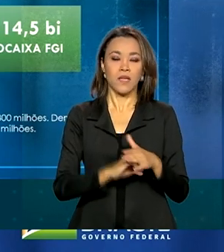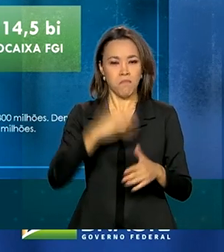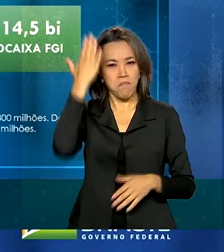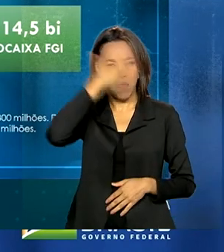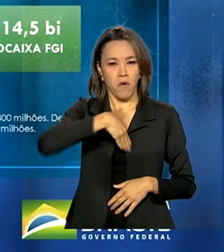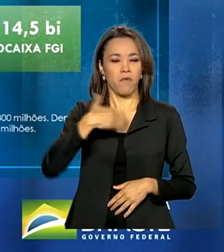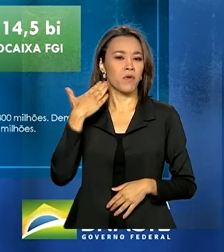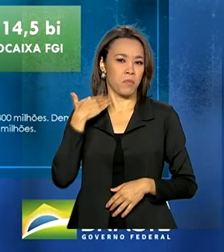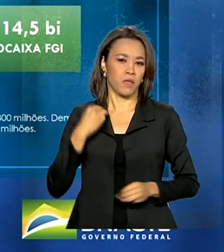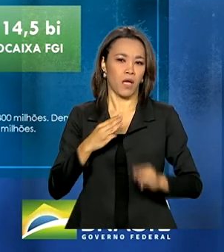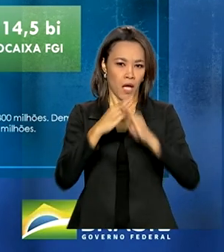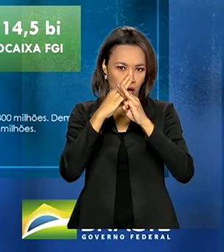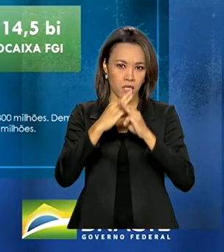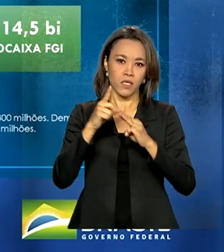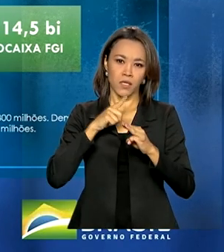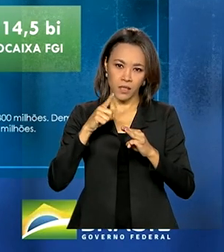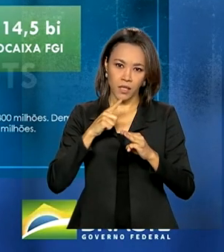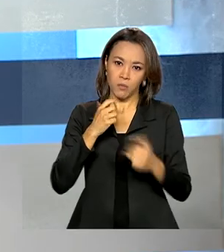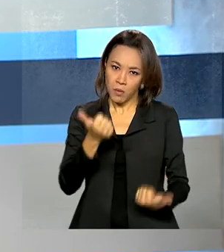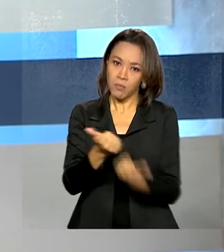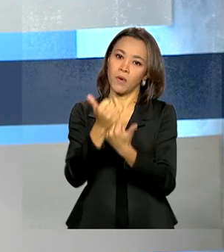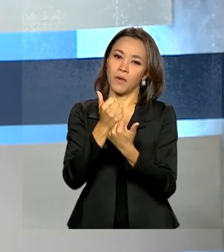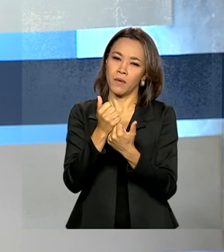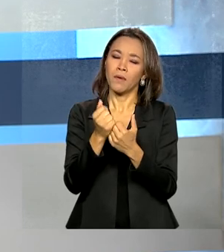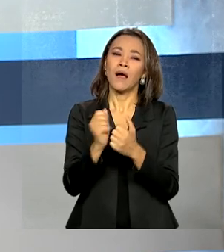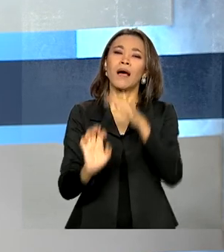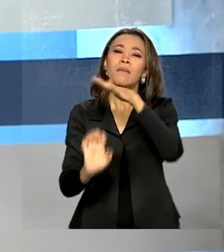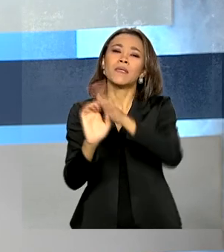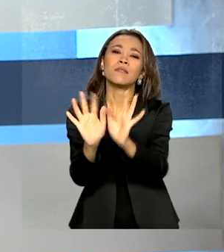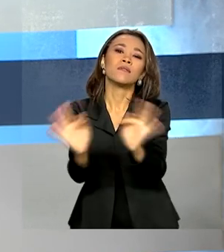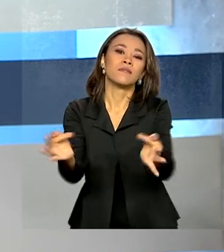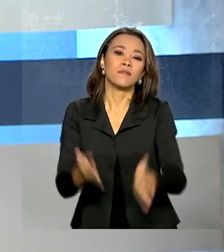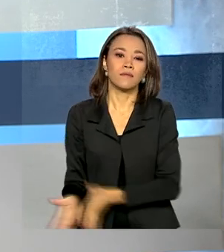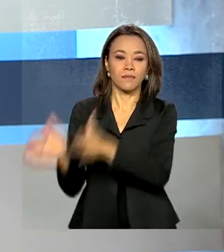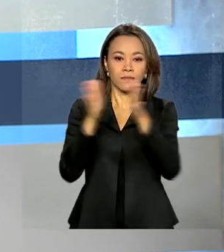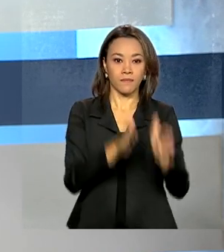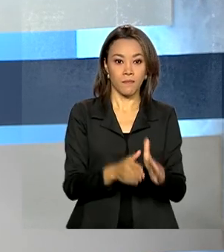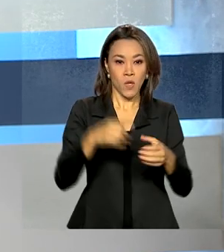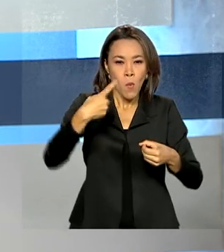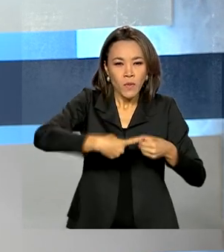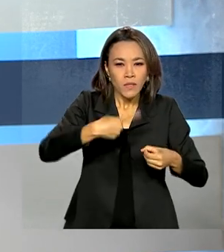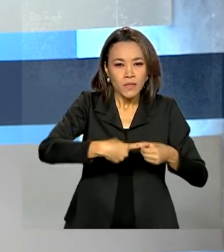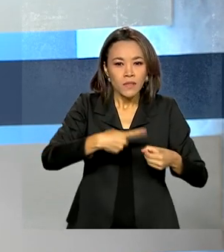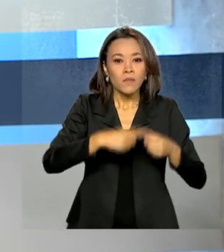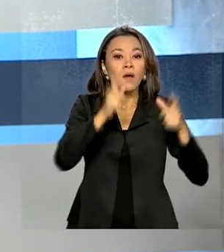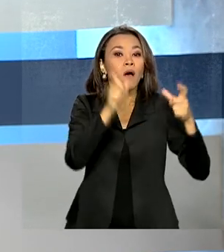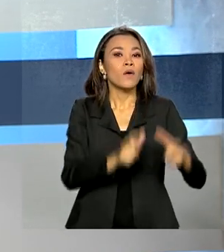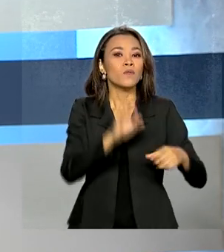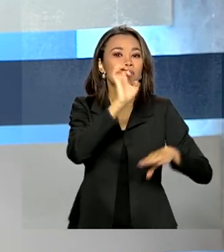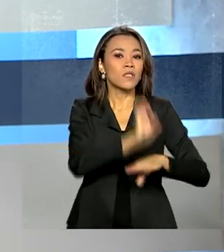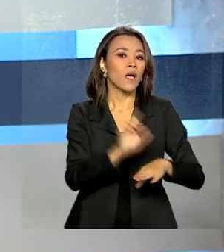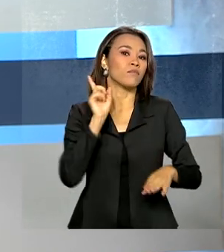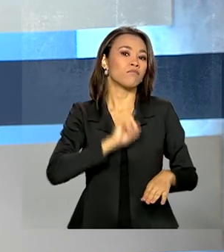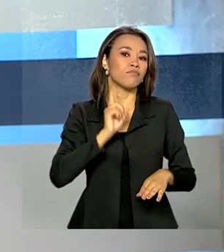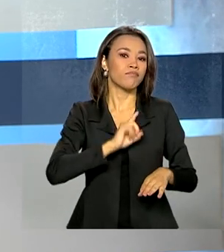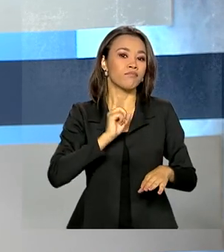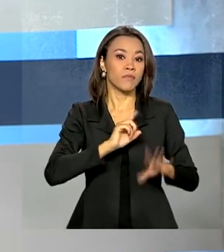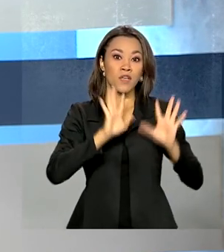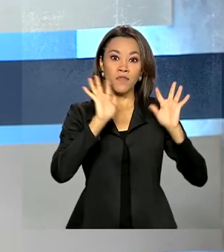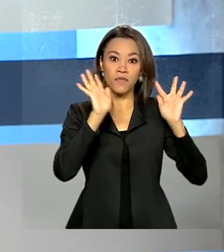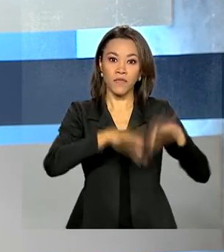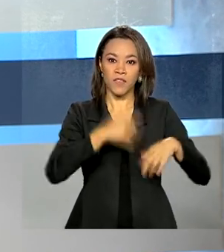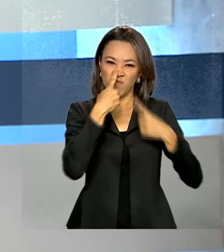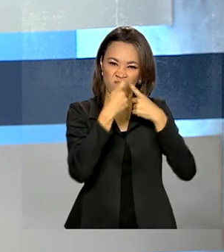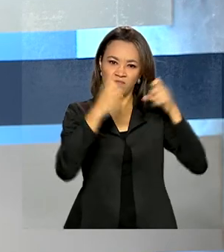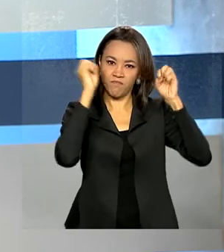Caixa tem como foco a padaria do seu Joaquim. O município de Francisco Dumont, em Minas Gerais, encerrou o funcionamento do lixão.